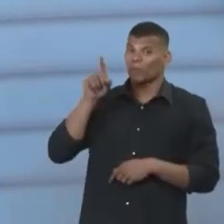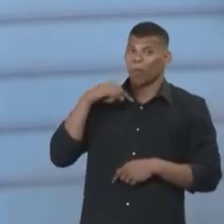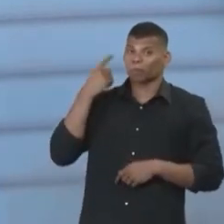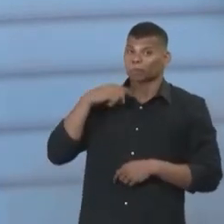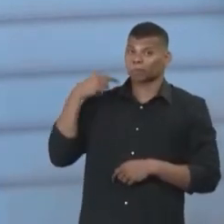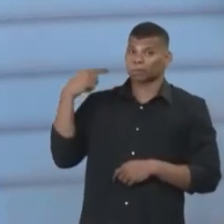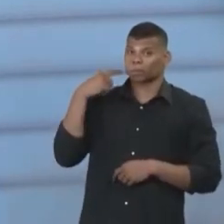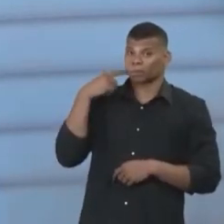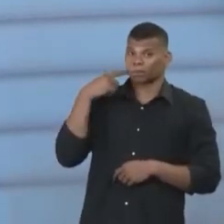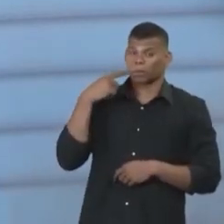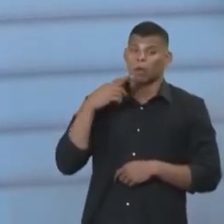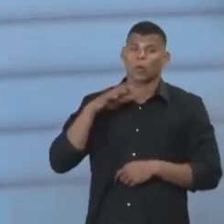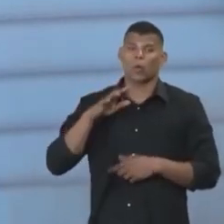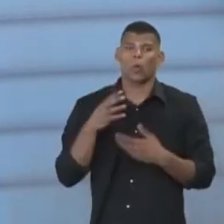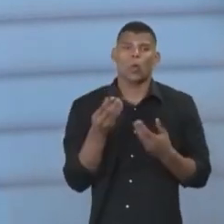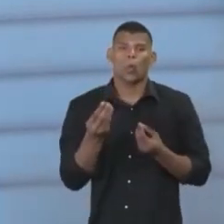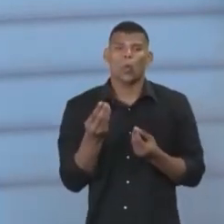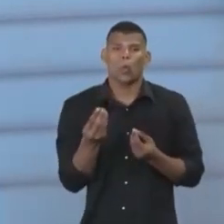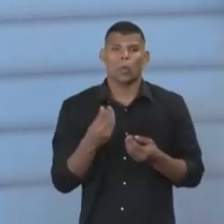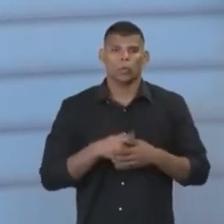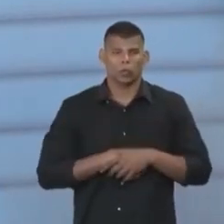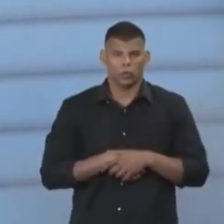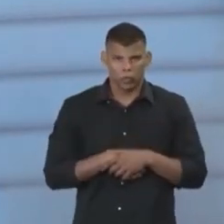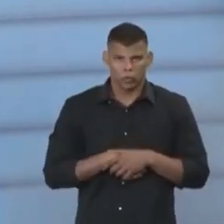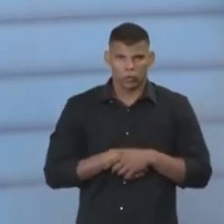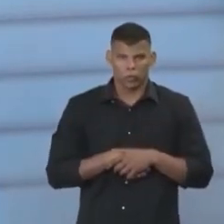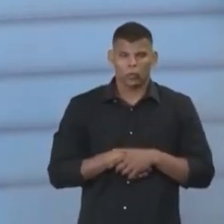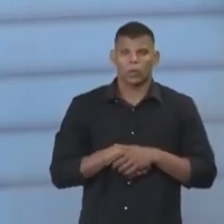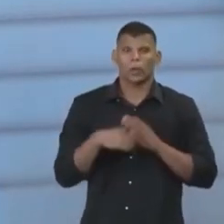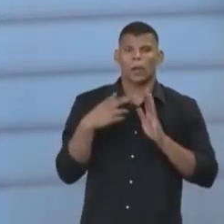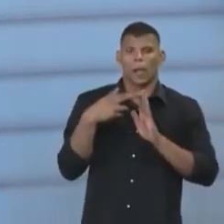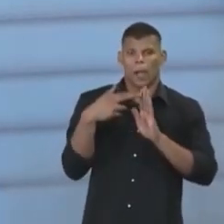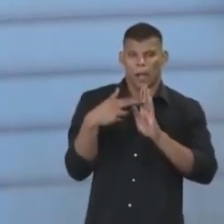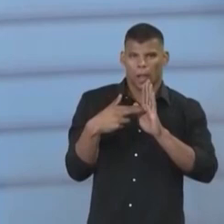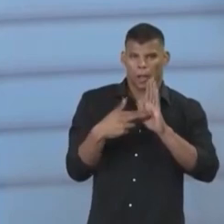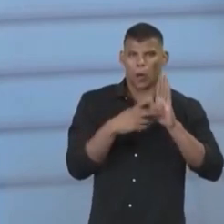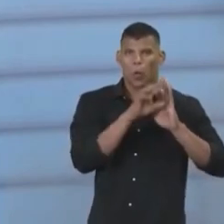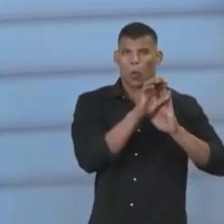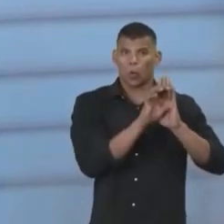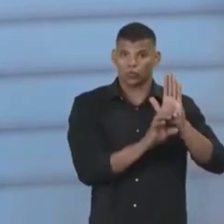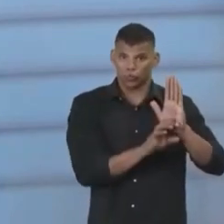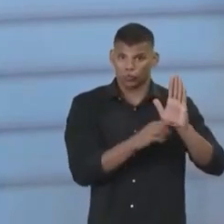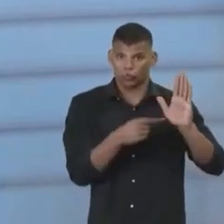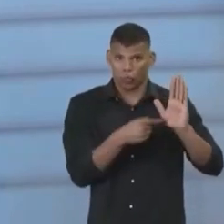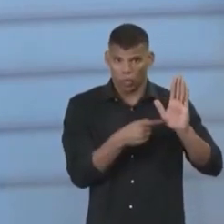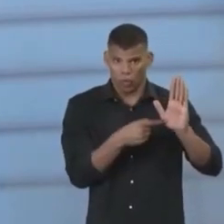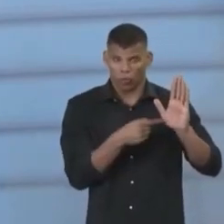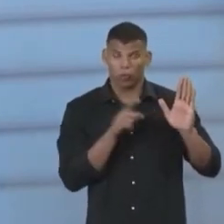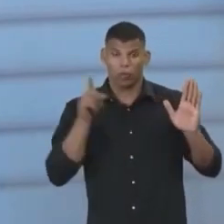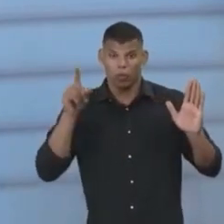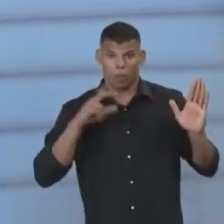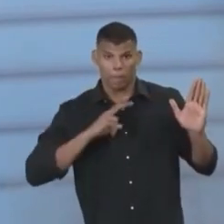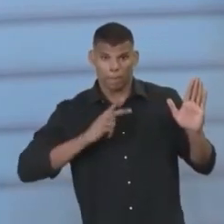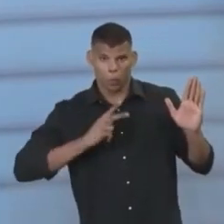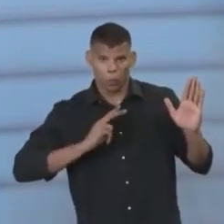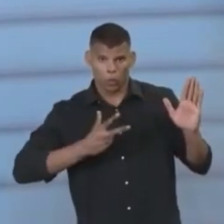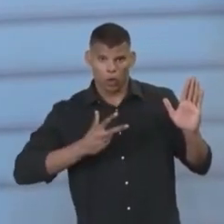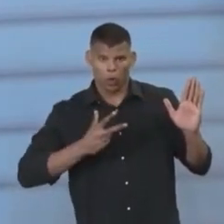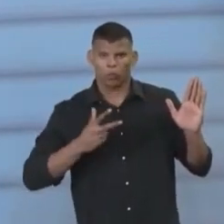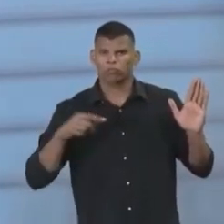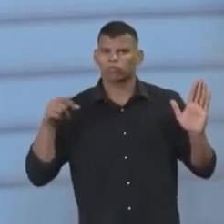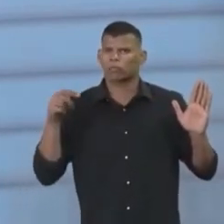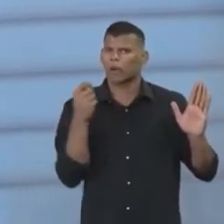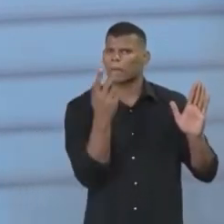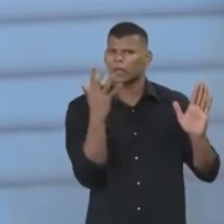como que se dá a aplicabilidade das normas constitucionais ambientais, tanto na Constituição portuguesa como na